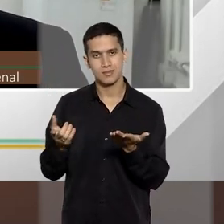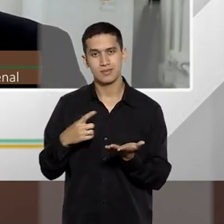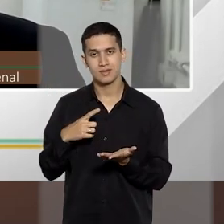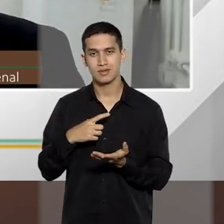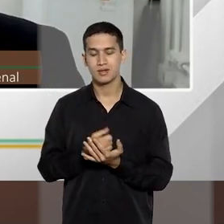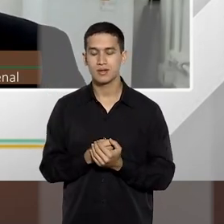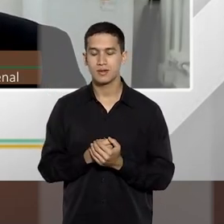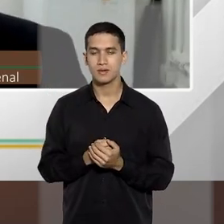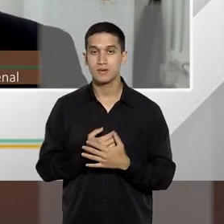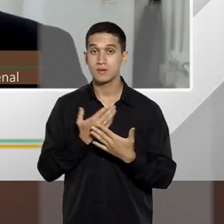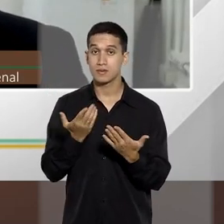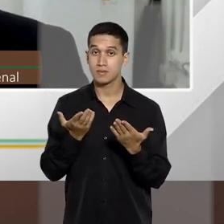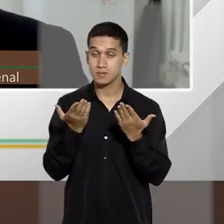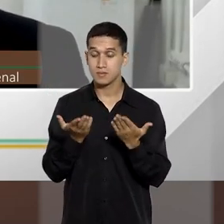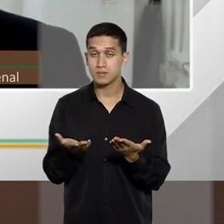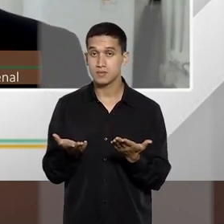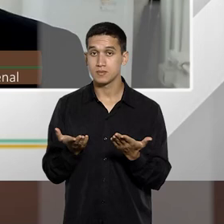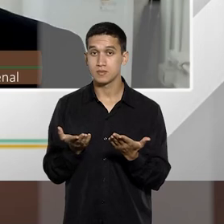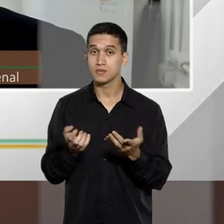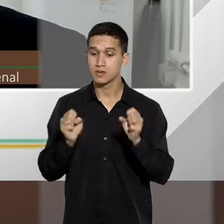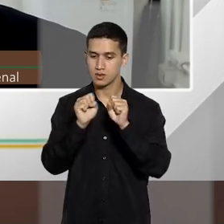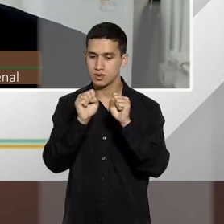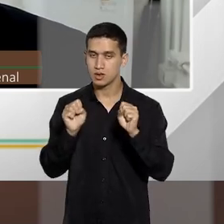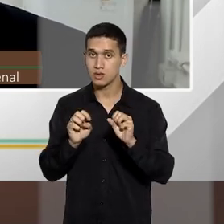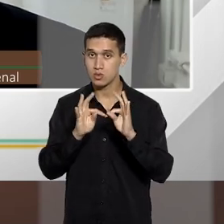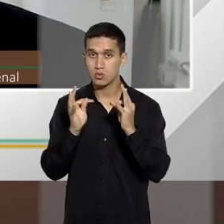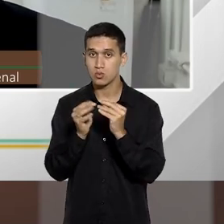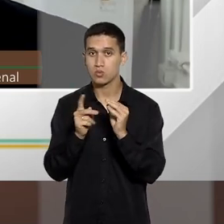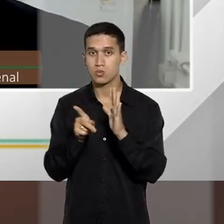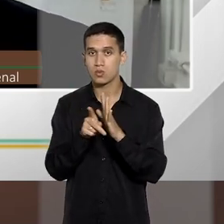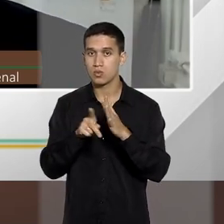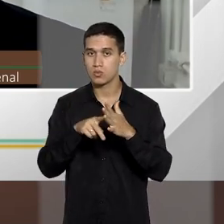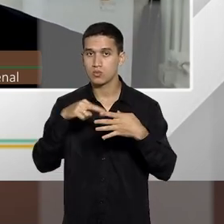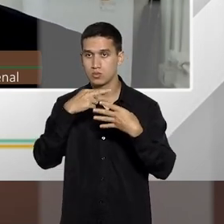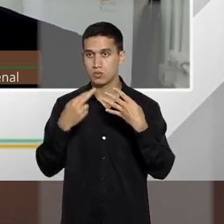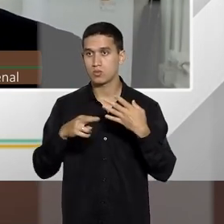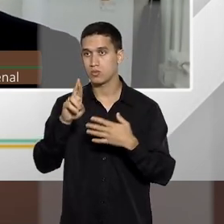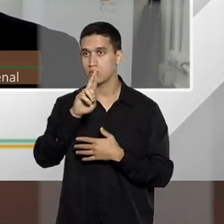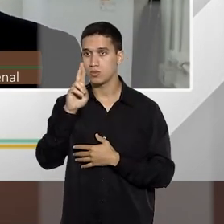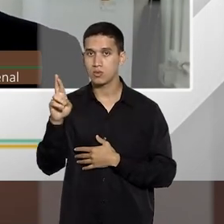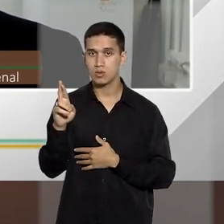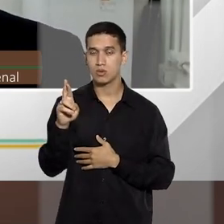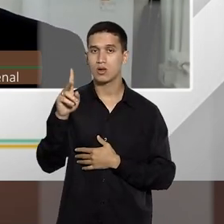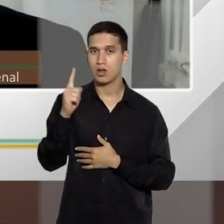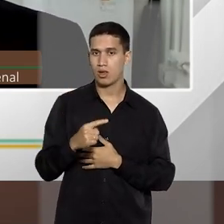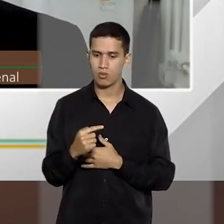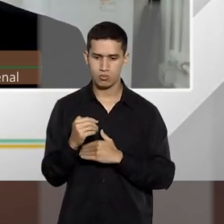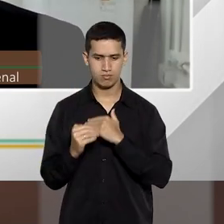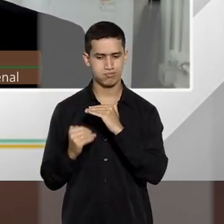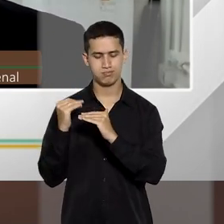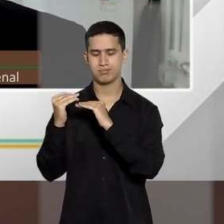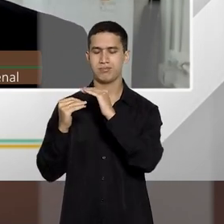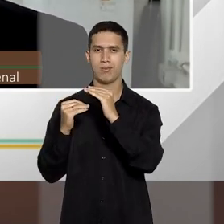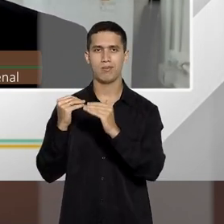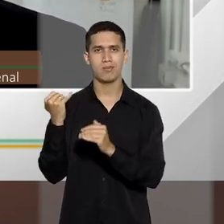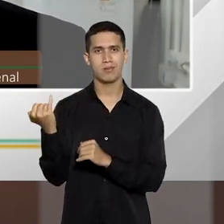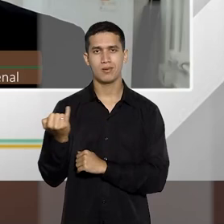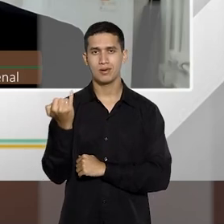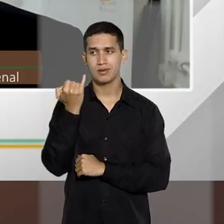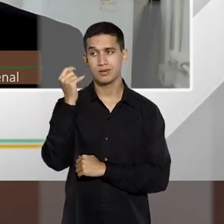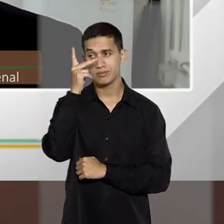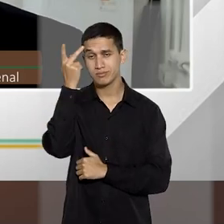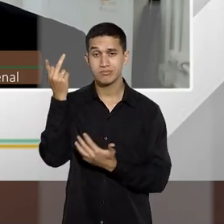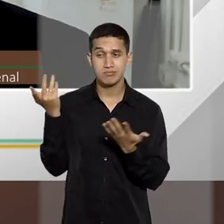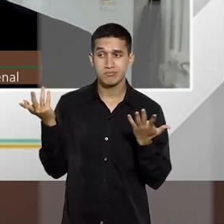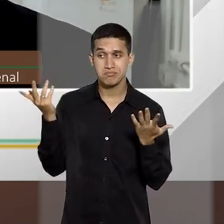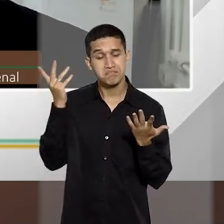sistemática dos recursos repetidos é uma evolução muito grande e as pessoas não têm ideia como isso